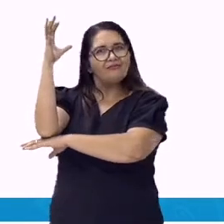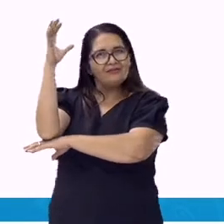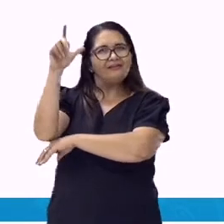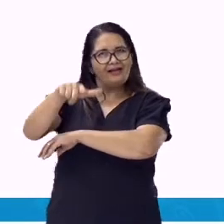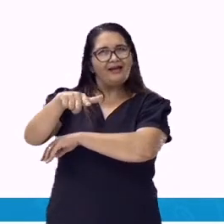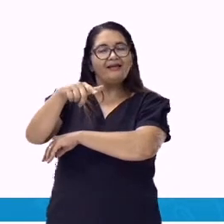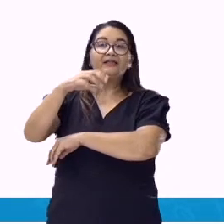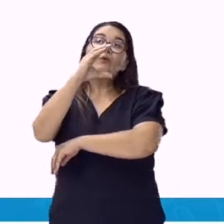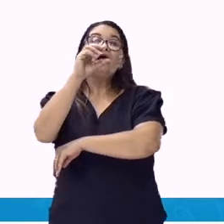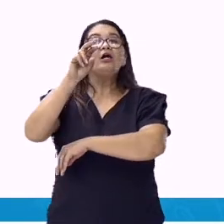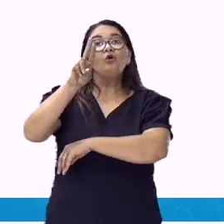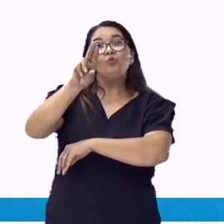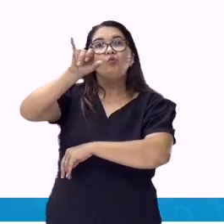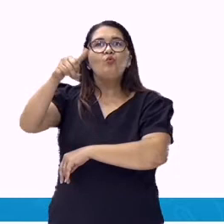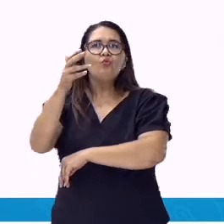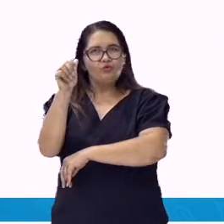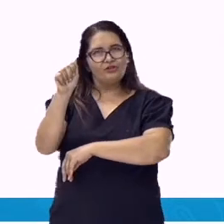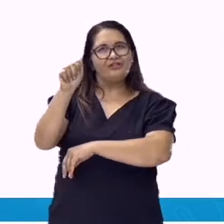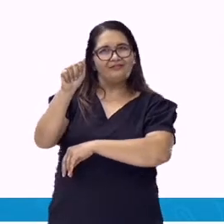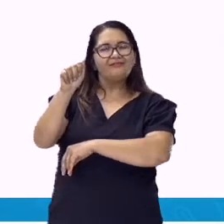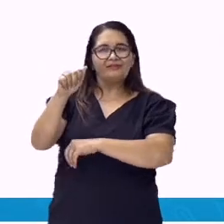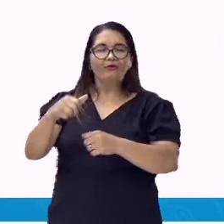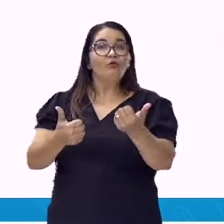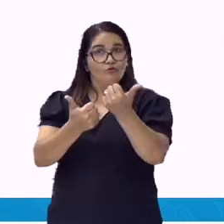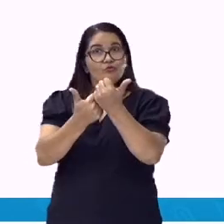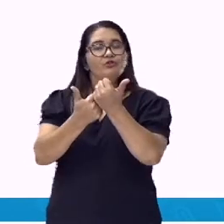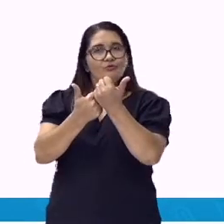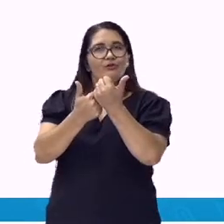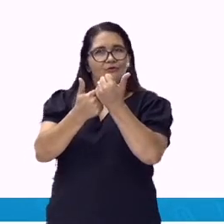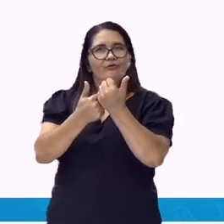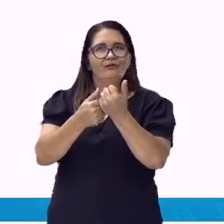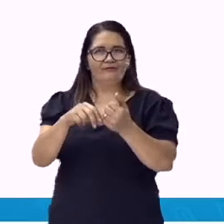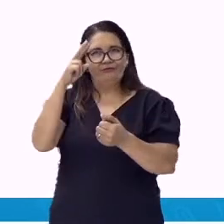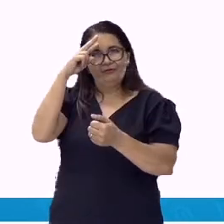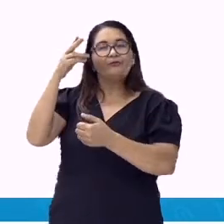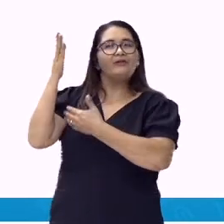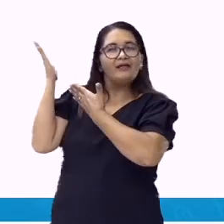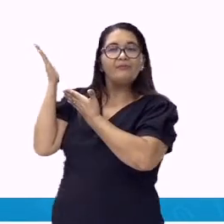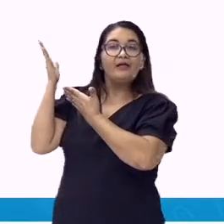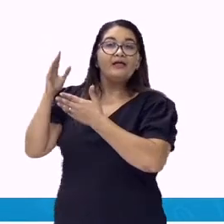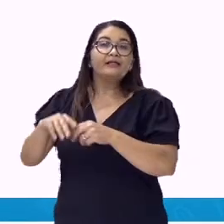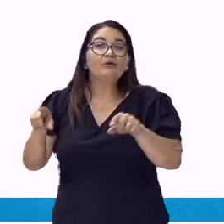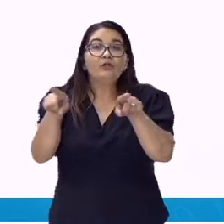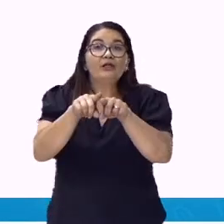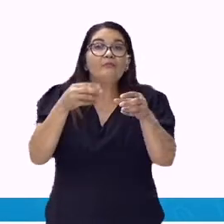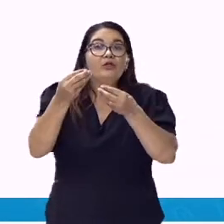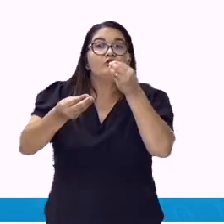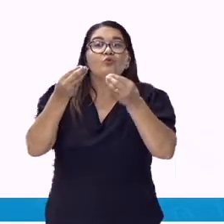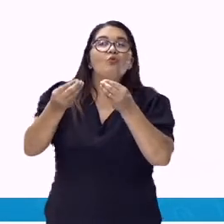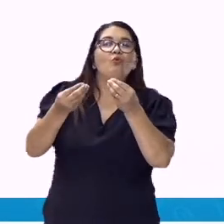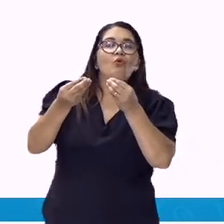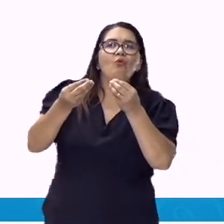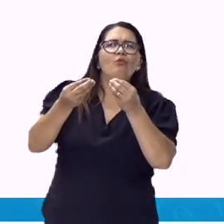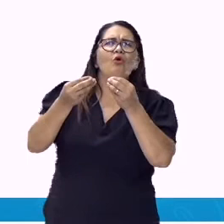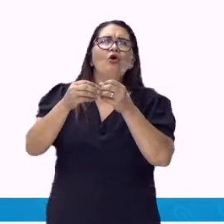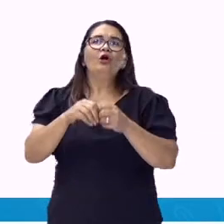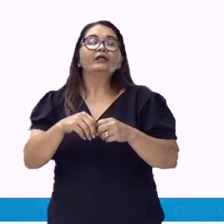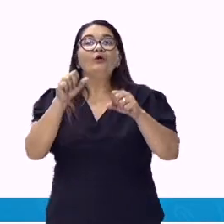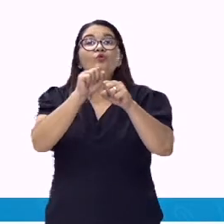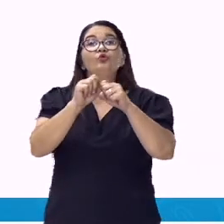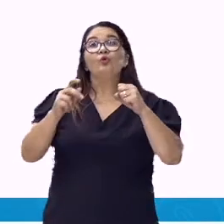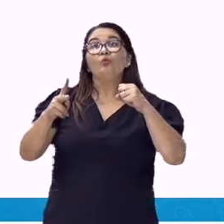pronomes interrogativos. Bem, eles são palavras variáveis e invariáveis. Que são empregadas para formular